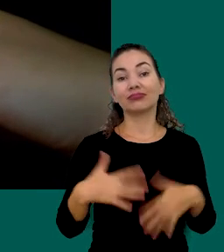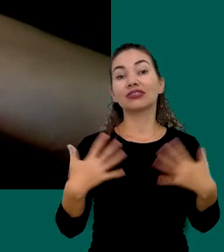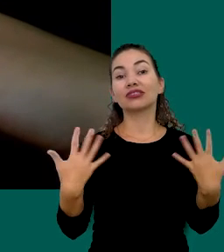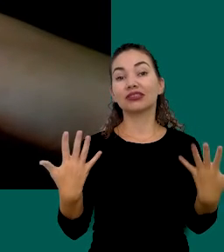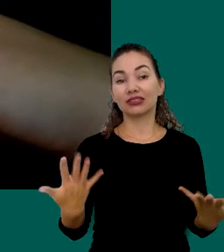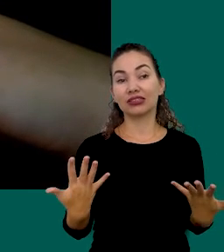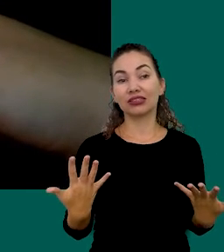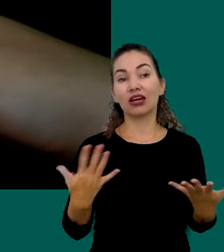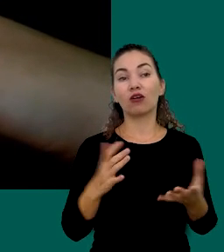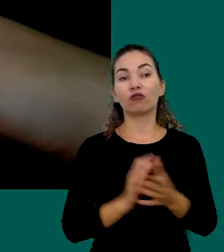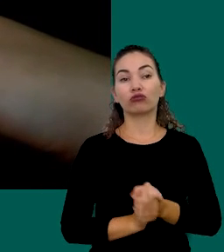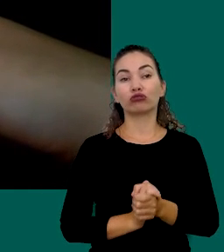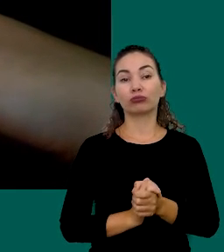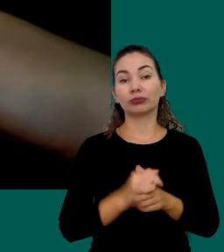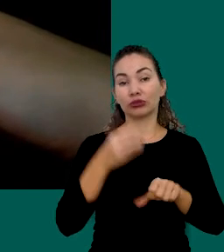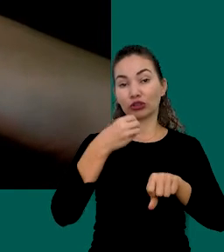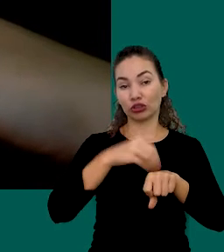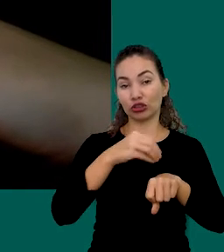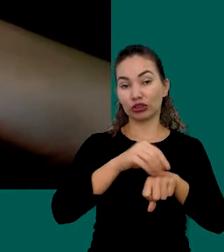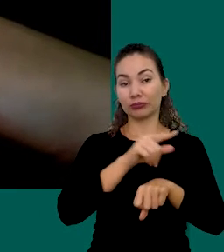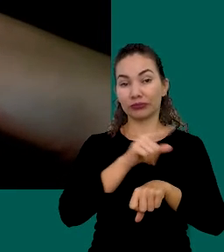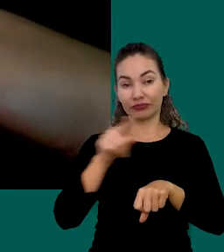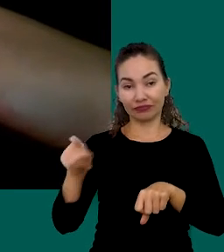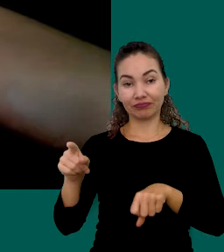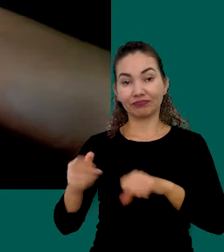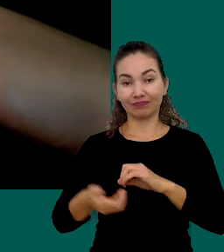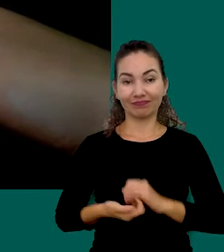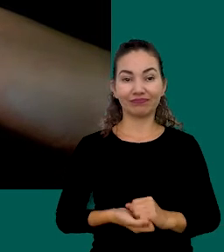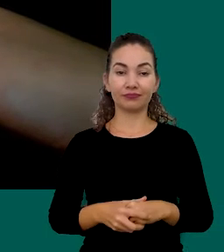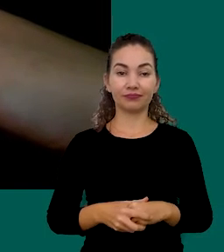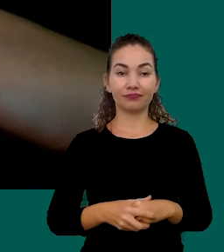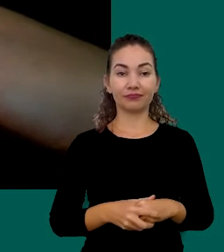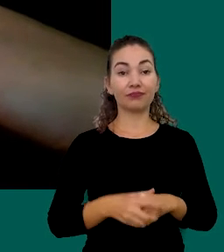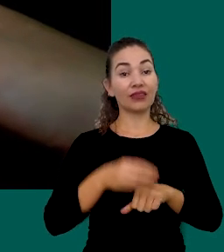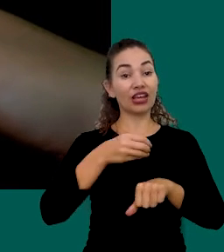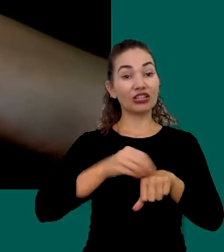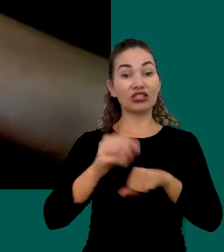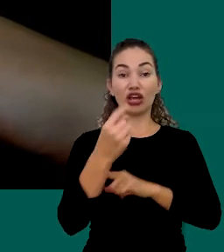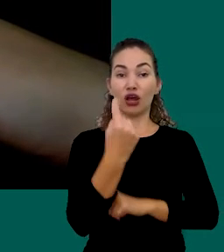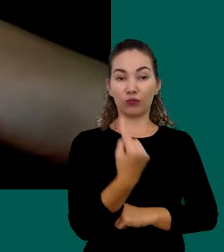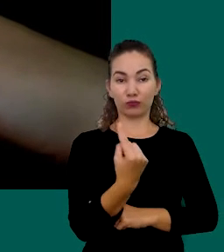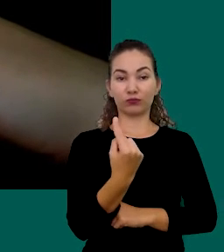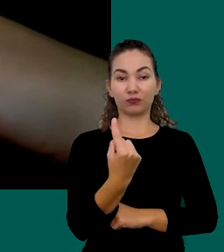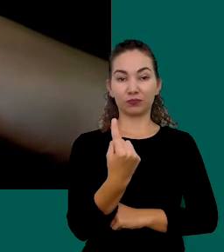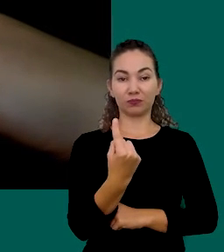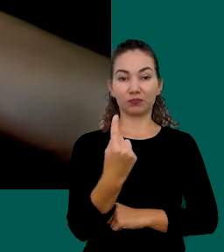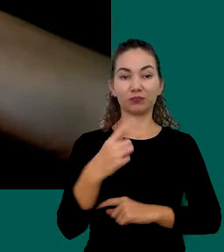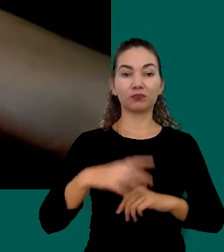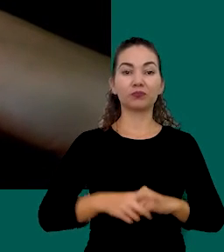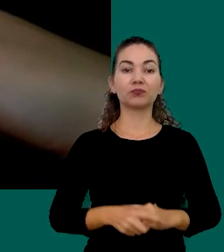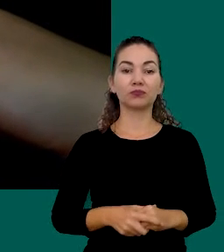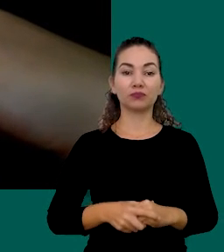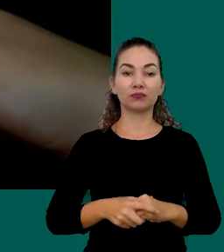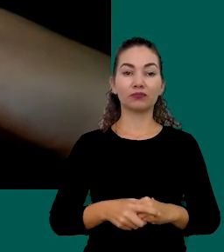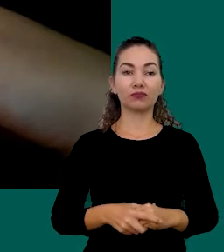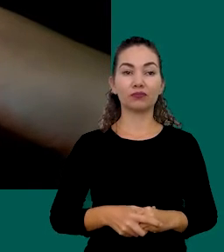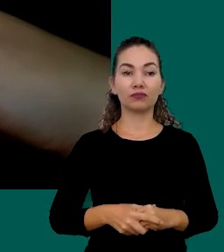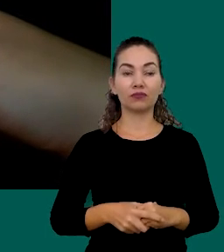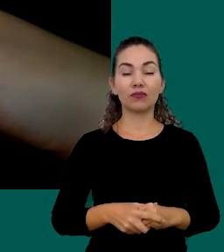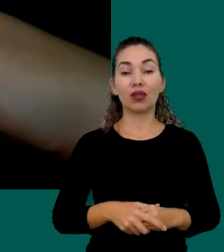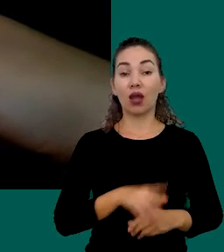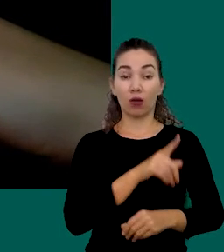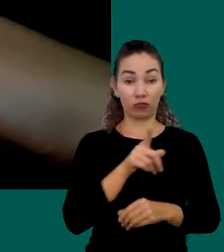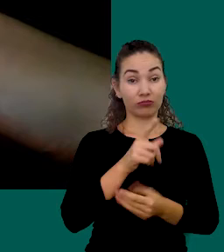Vamos As Dicas A Dica Número 1 Além De